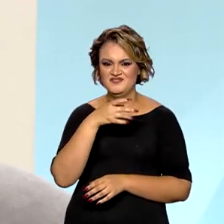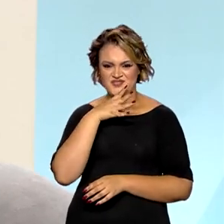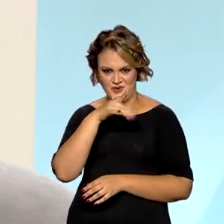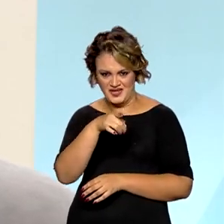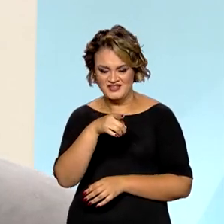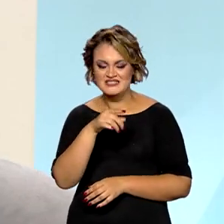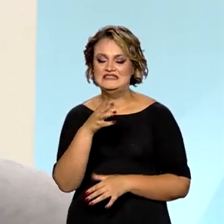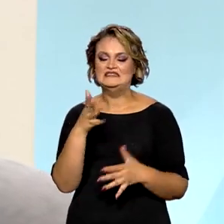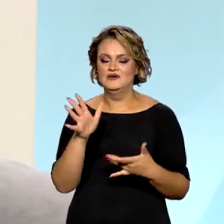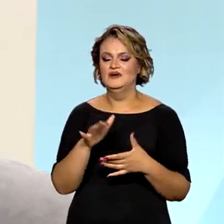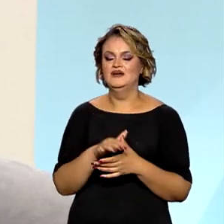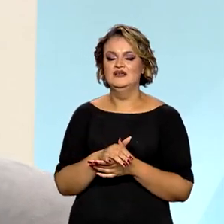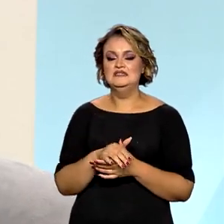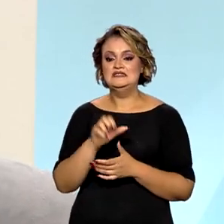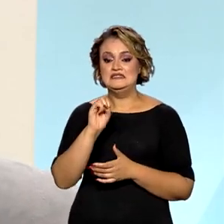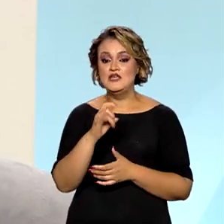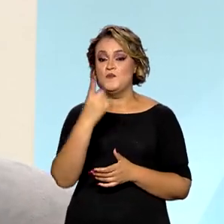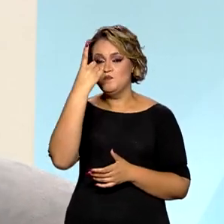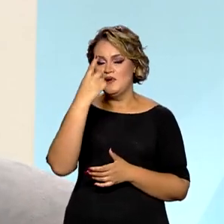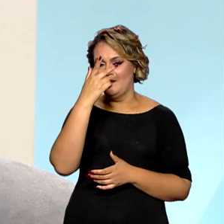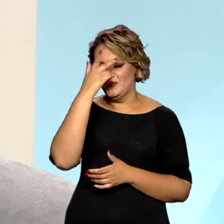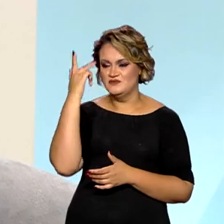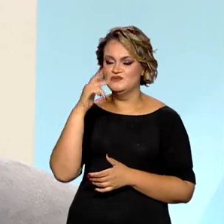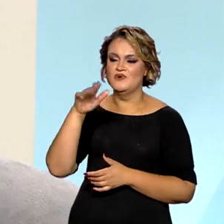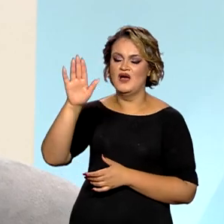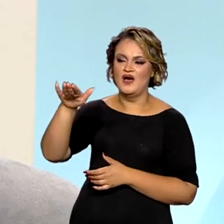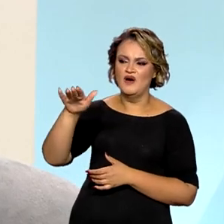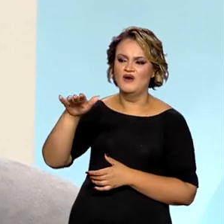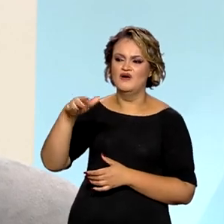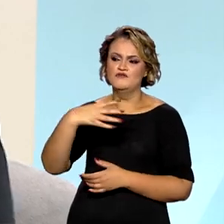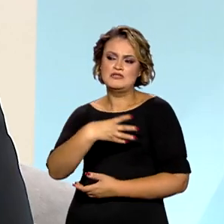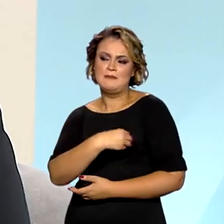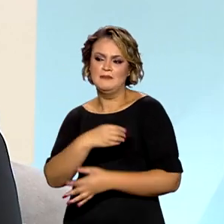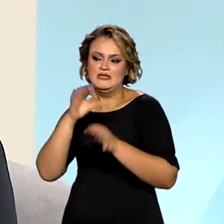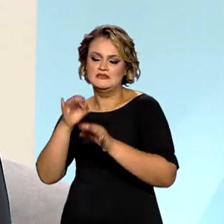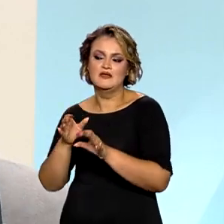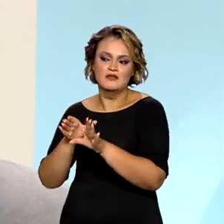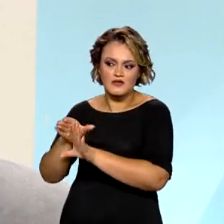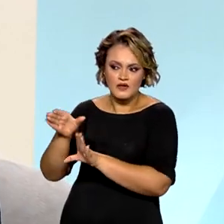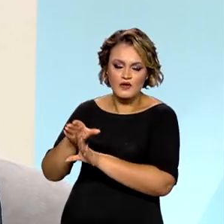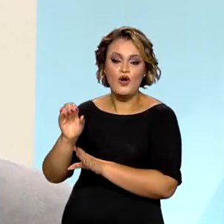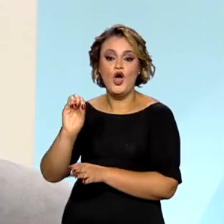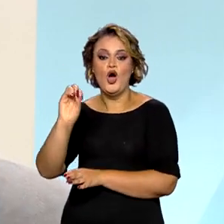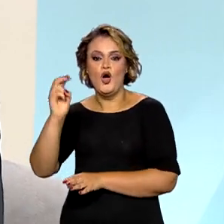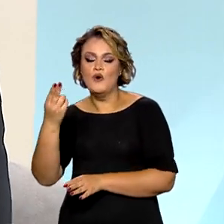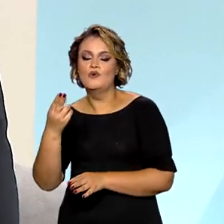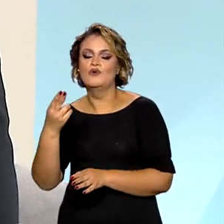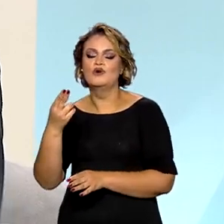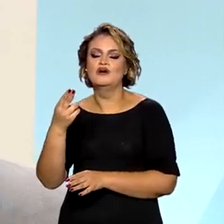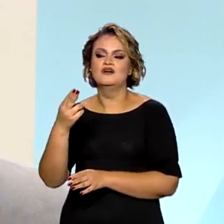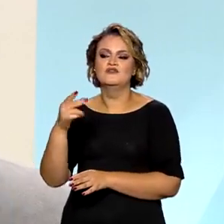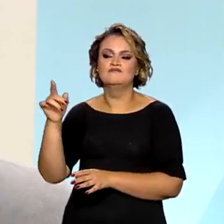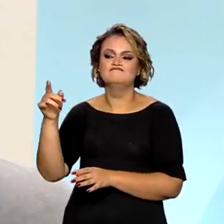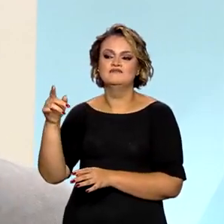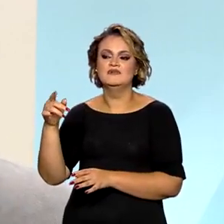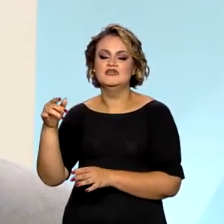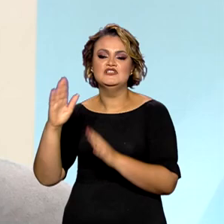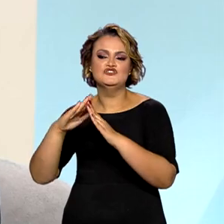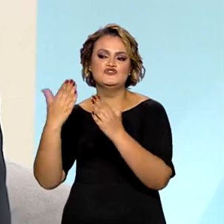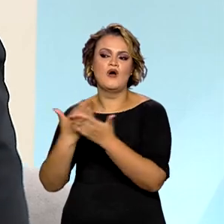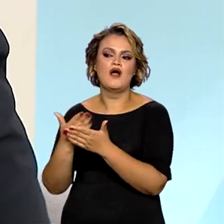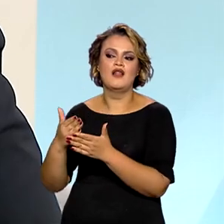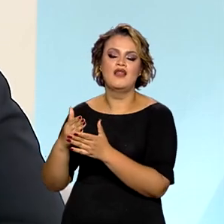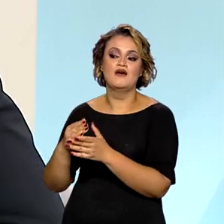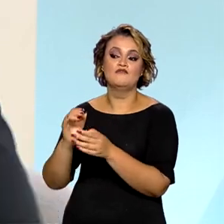família, a diferença que faz de um conselho na hora da mãe aprender a amamentar, um conselho na hora da mãe pensar em qual escola